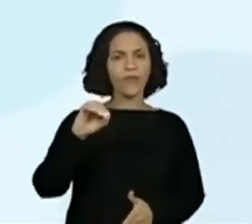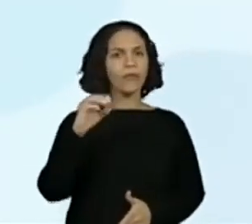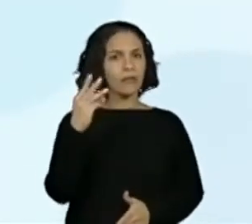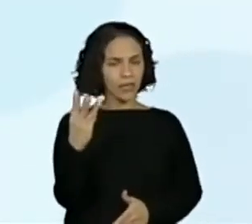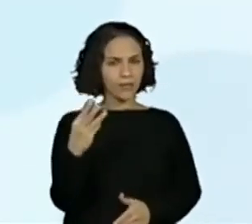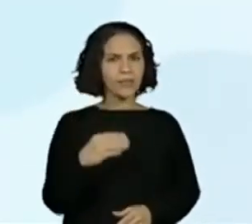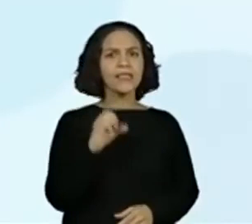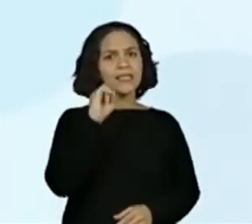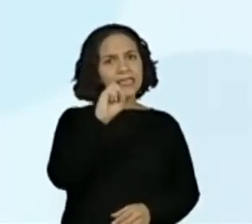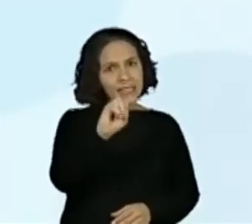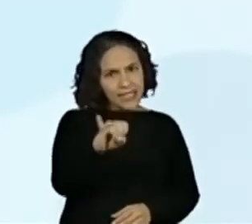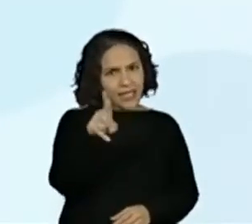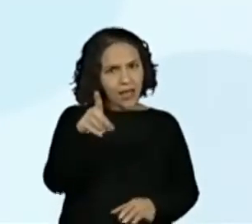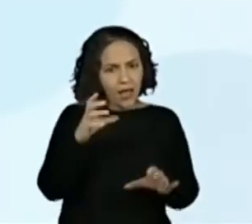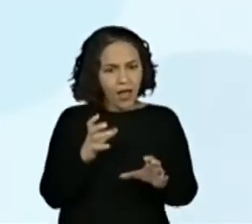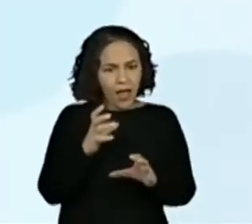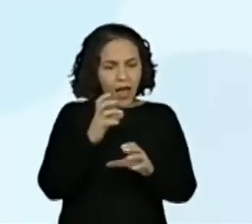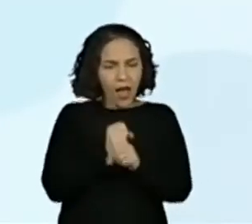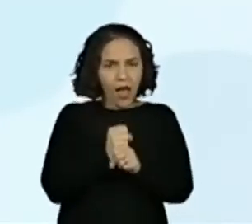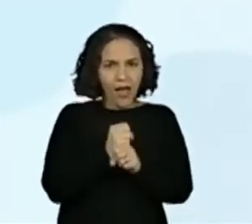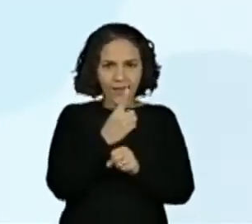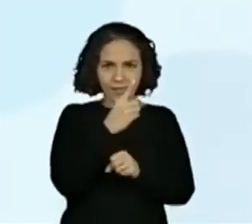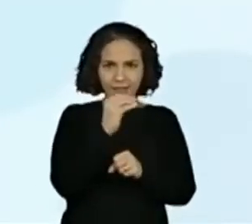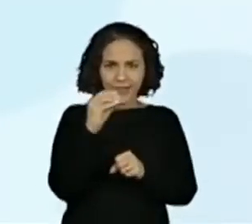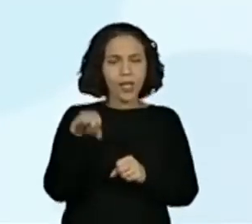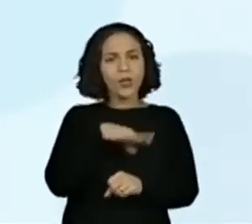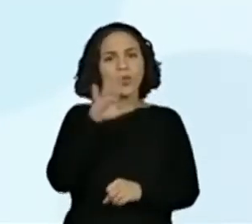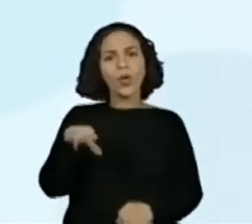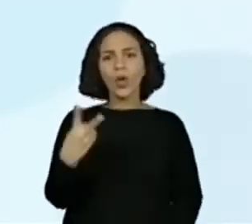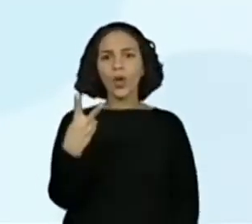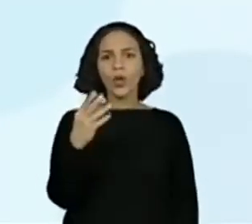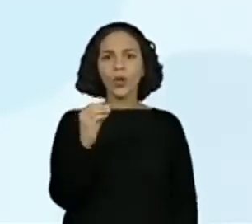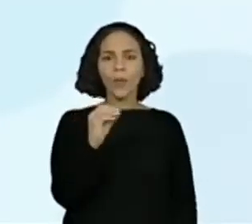eu somar 100 anos, vai dar 2003.